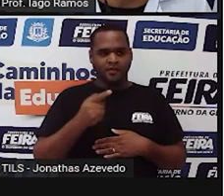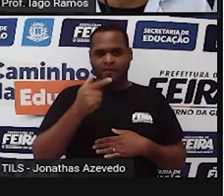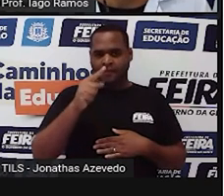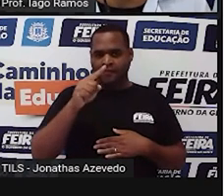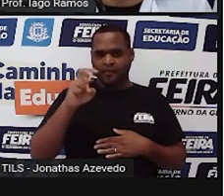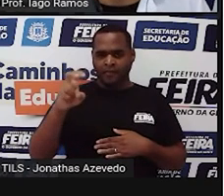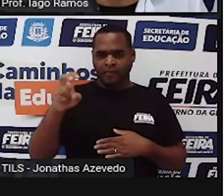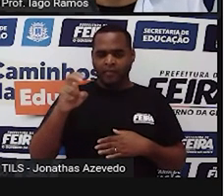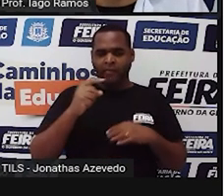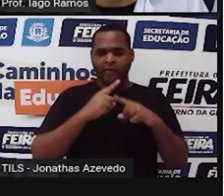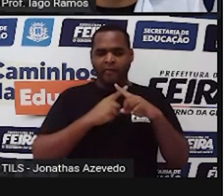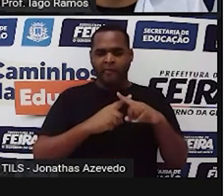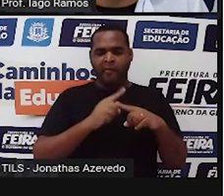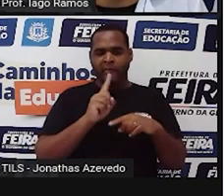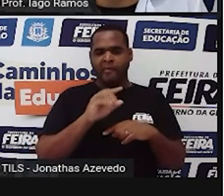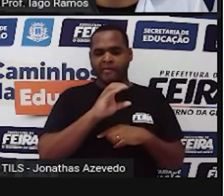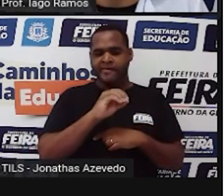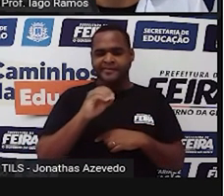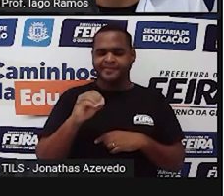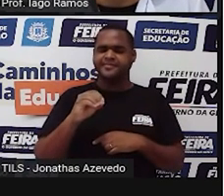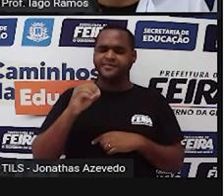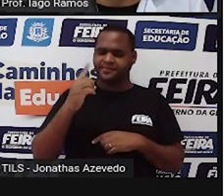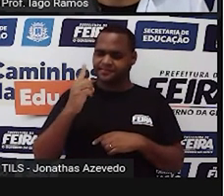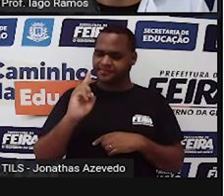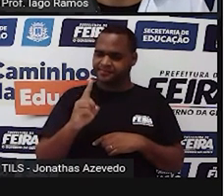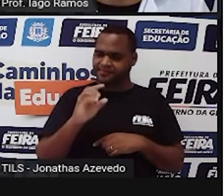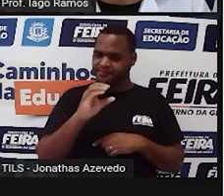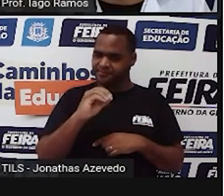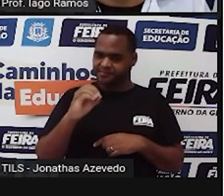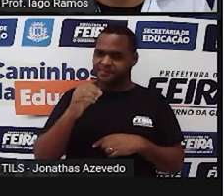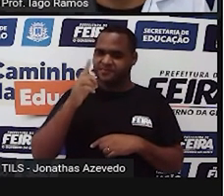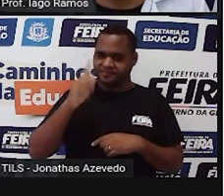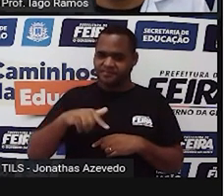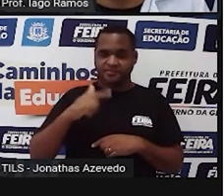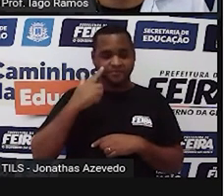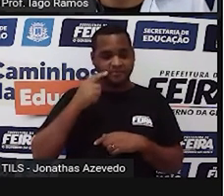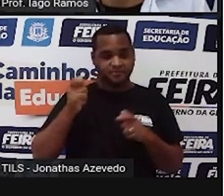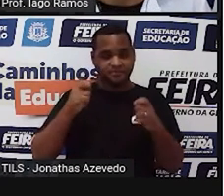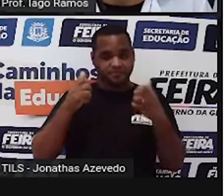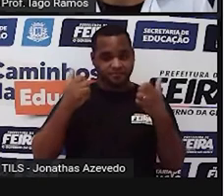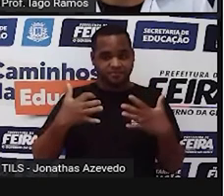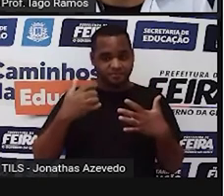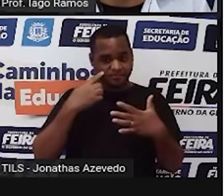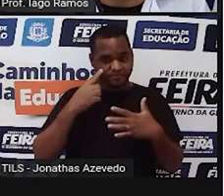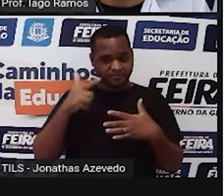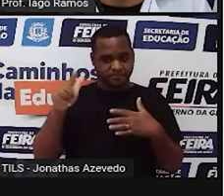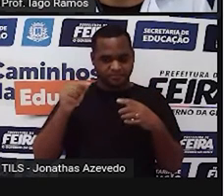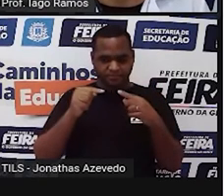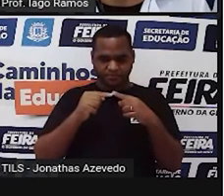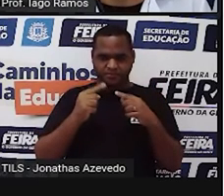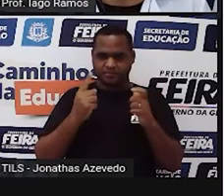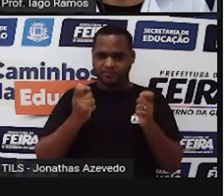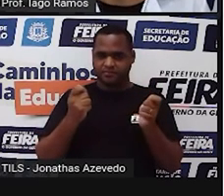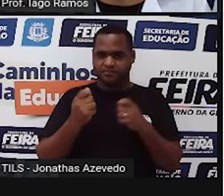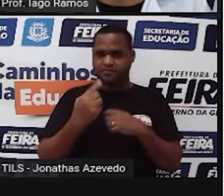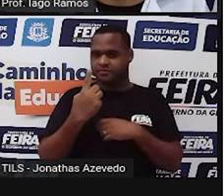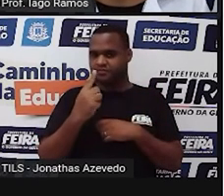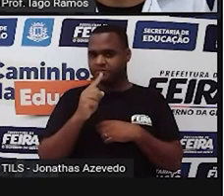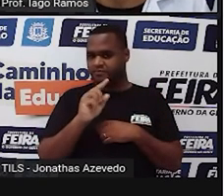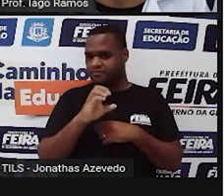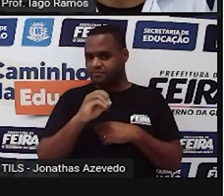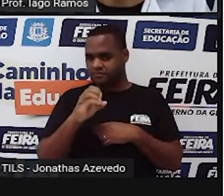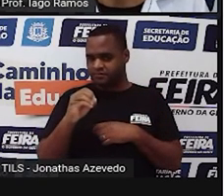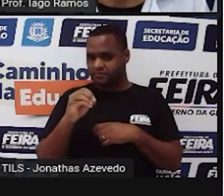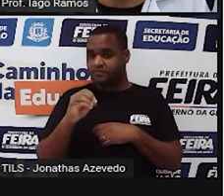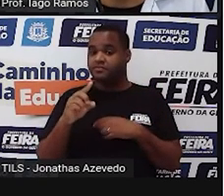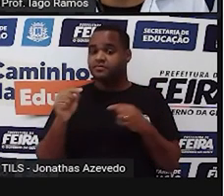e vezes mil de novo. Só que como a gente já viu lá em cima, multiplicar duas vezes por mil